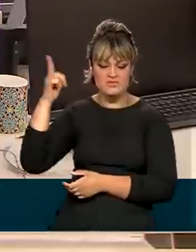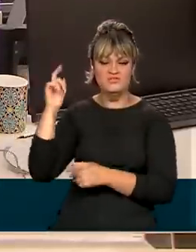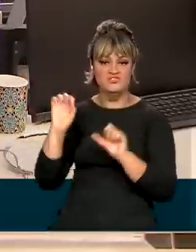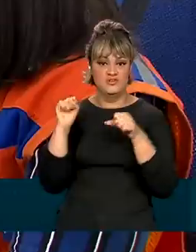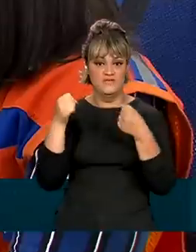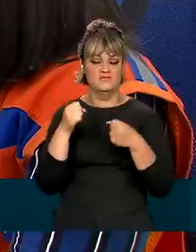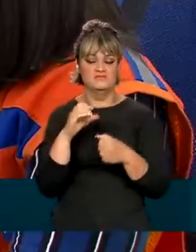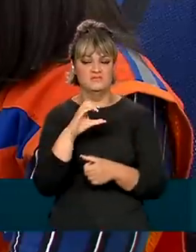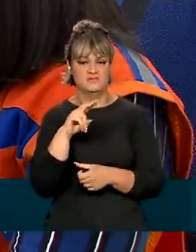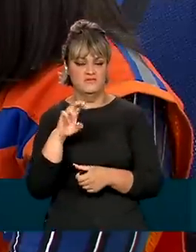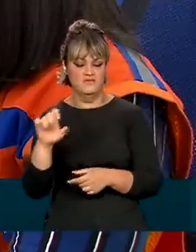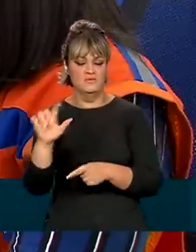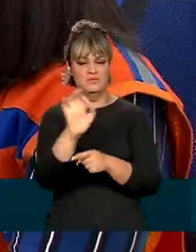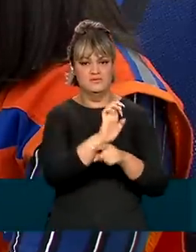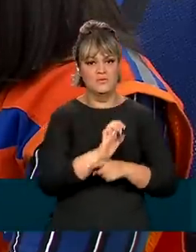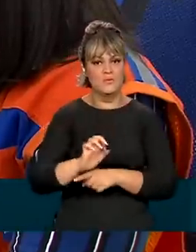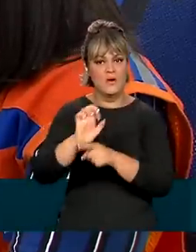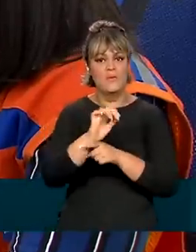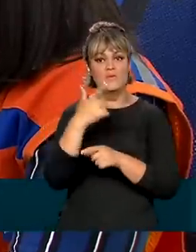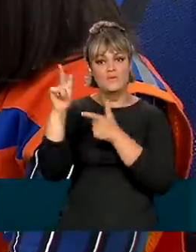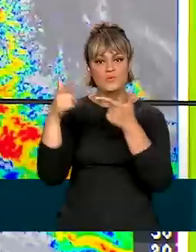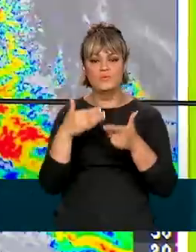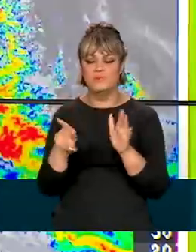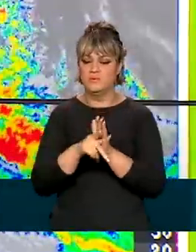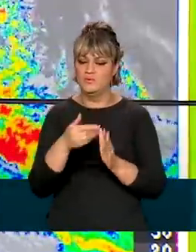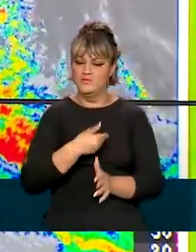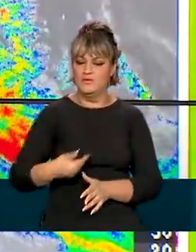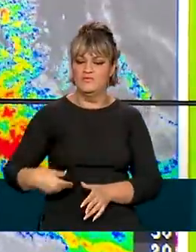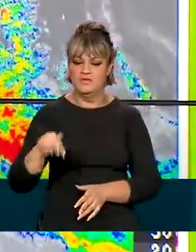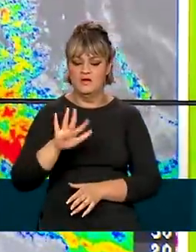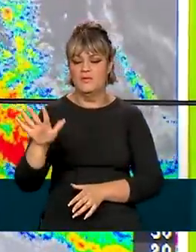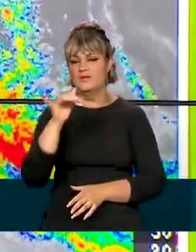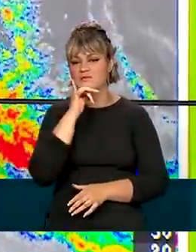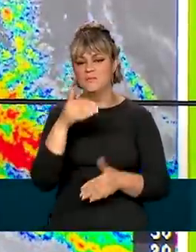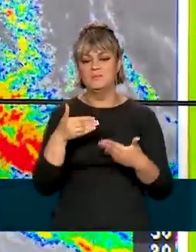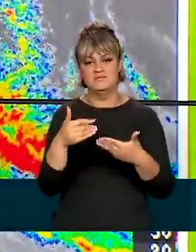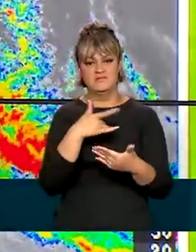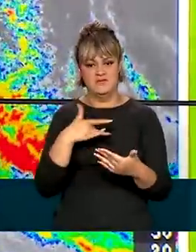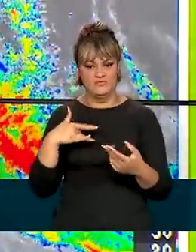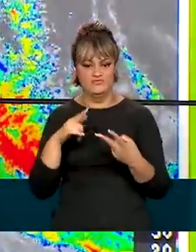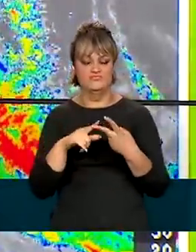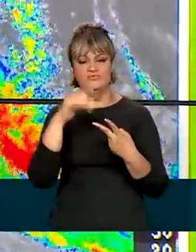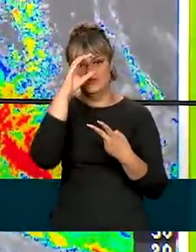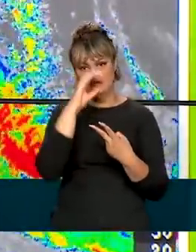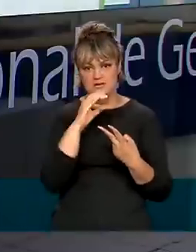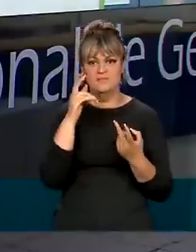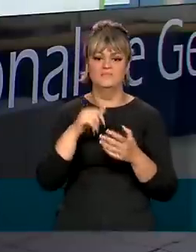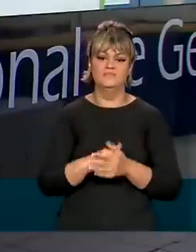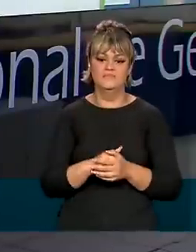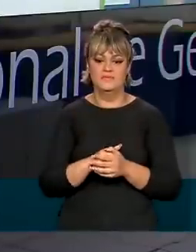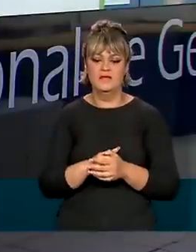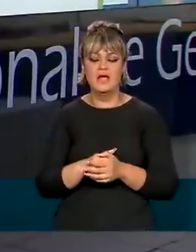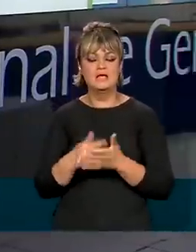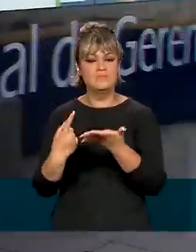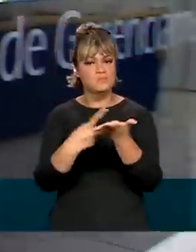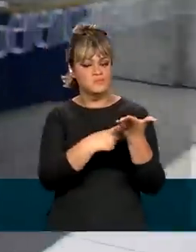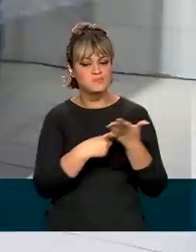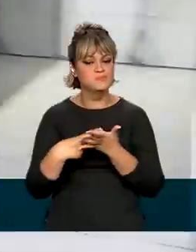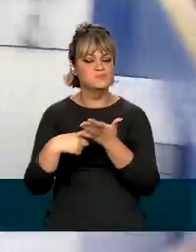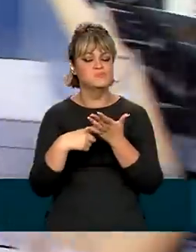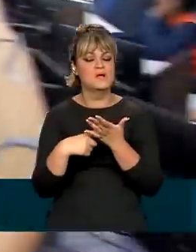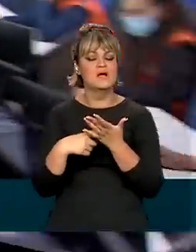Estaduais e outros órgãos do governo federal, como Ministérios da Saúde e da Cidadania. Os encontros